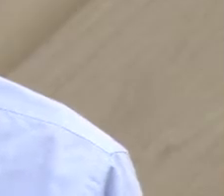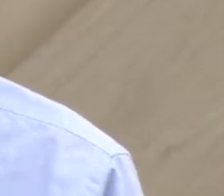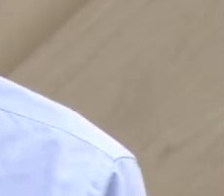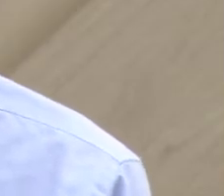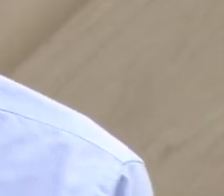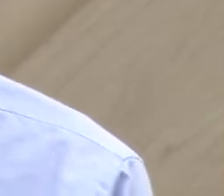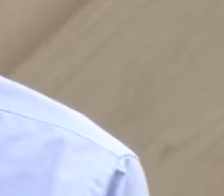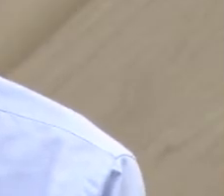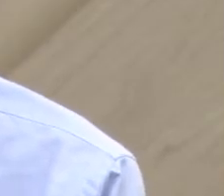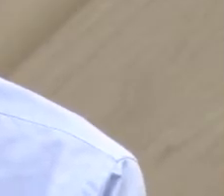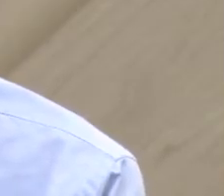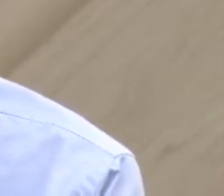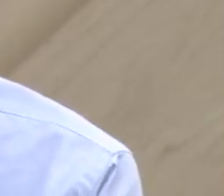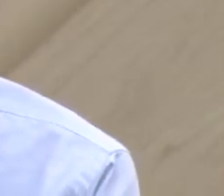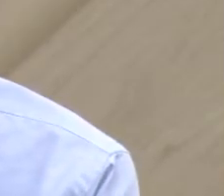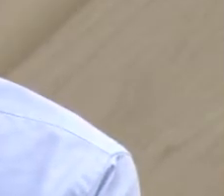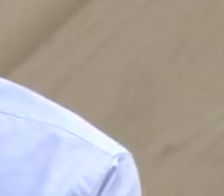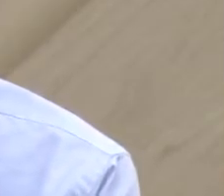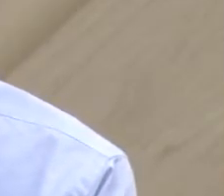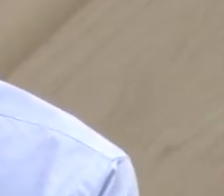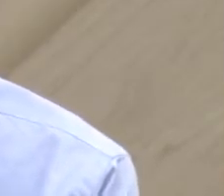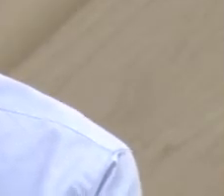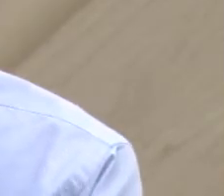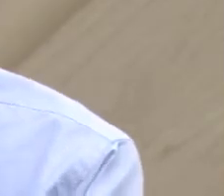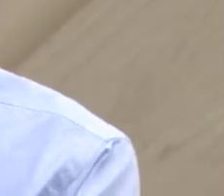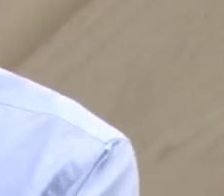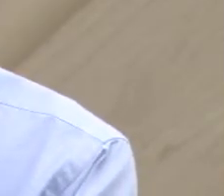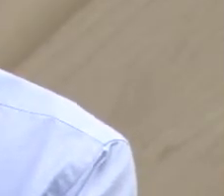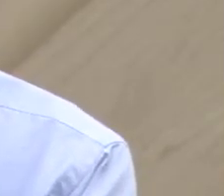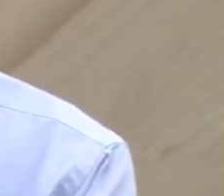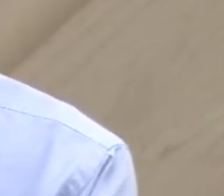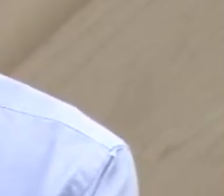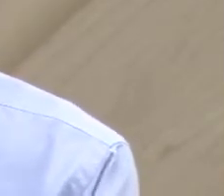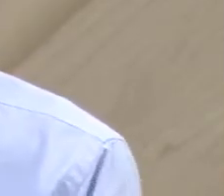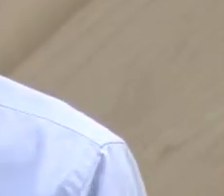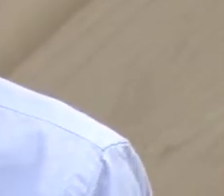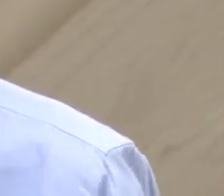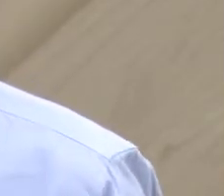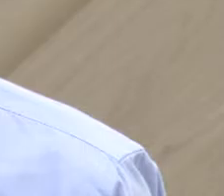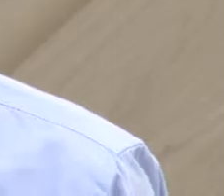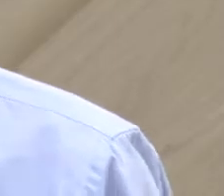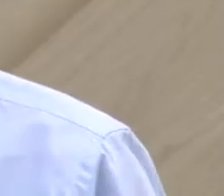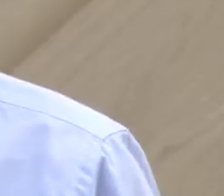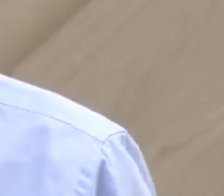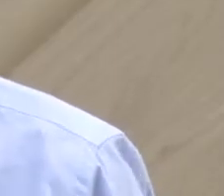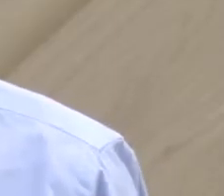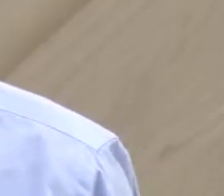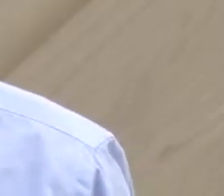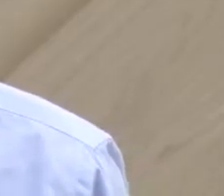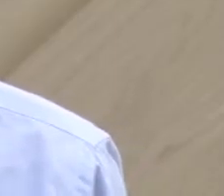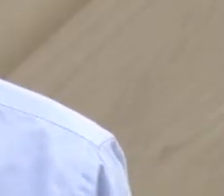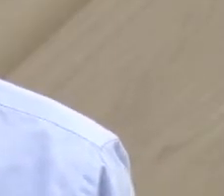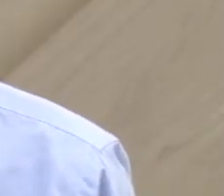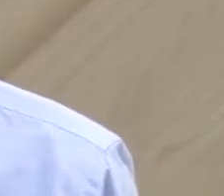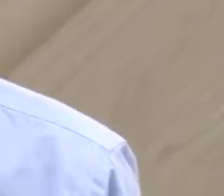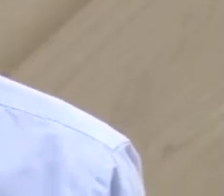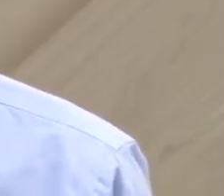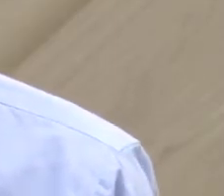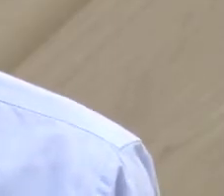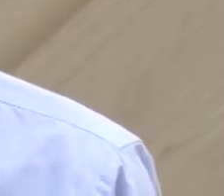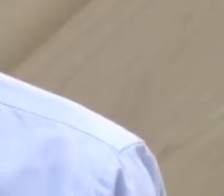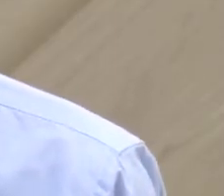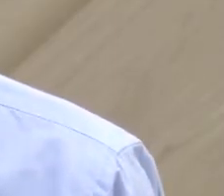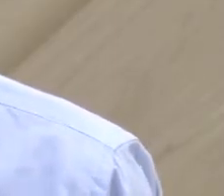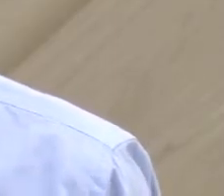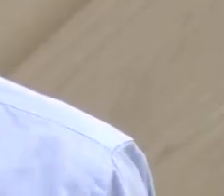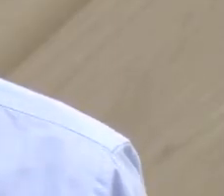normalmente a gente faz algum treino, um treino meio-dia, outro logo depois, porque o triatlon são três esportes, então, tu faz a natação, o